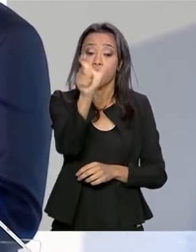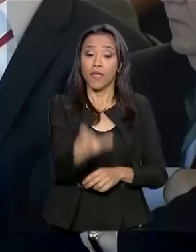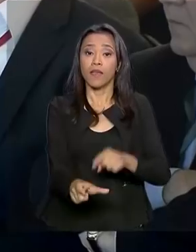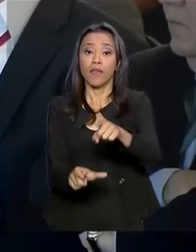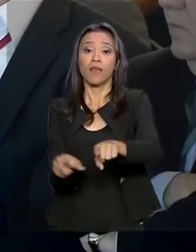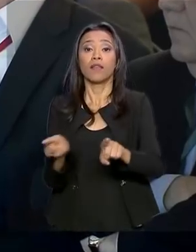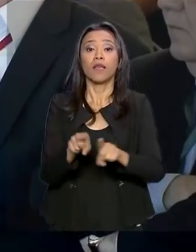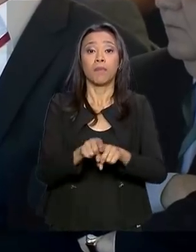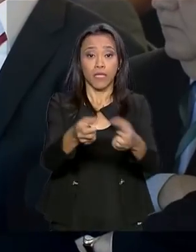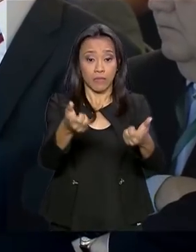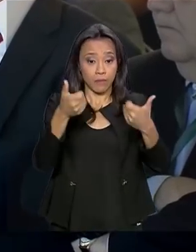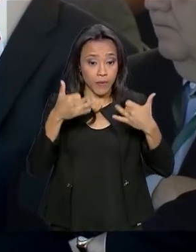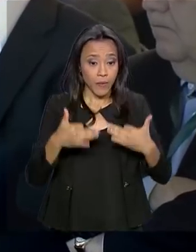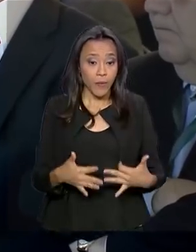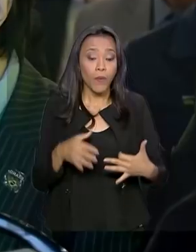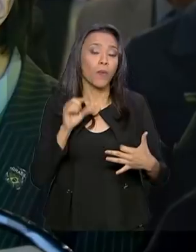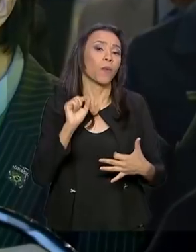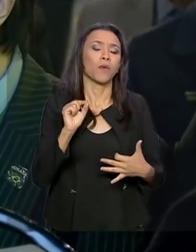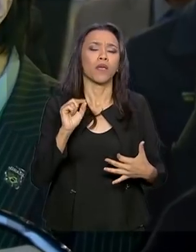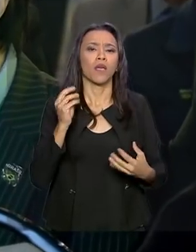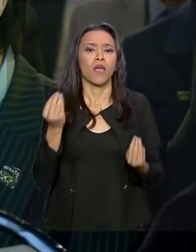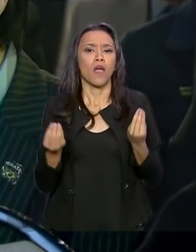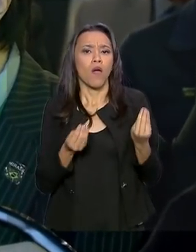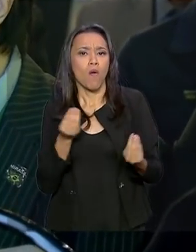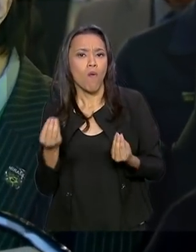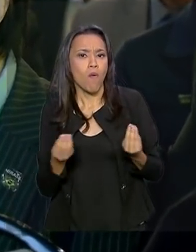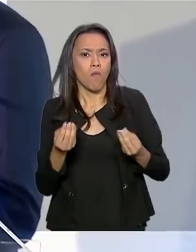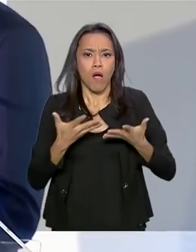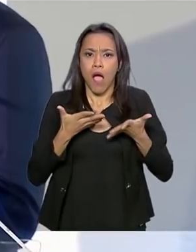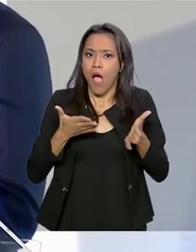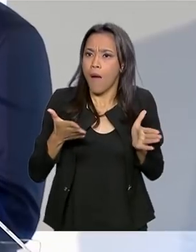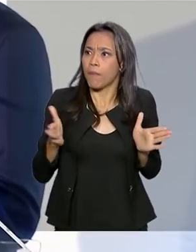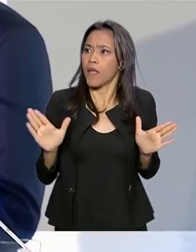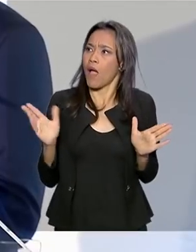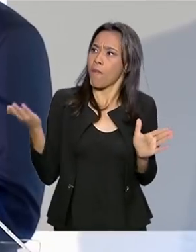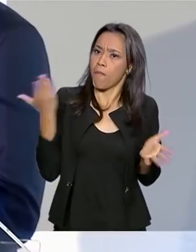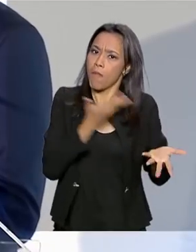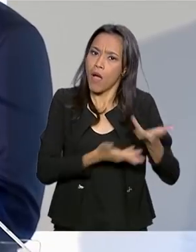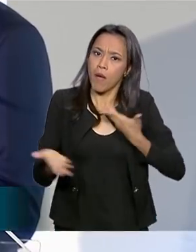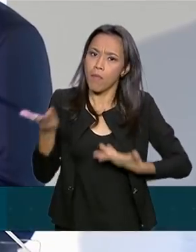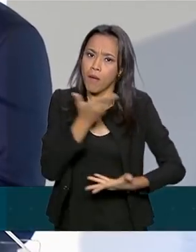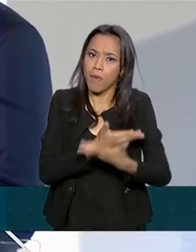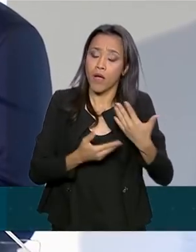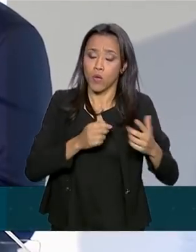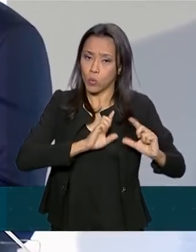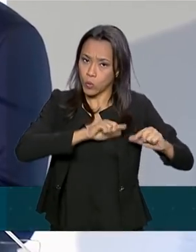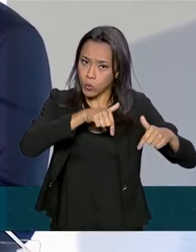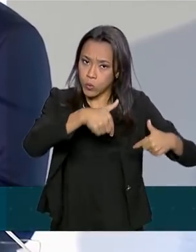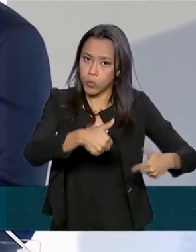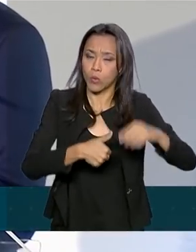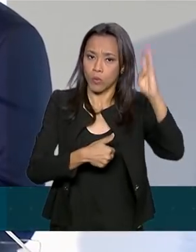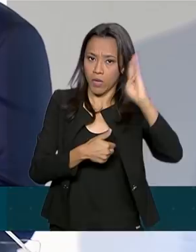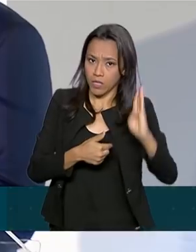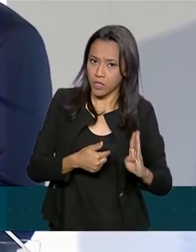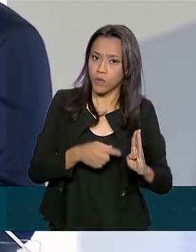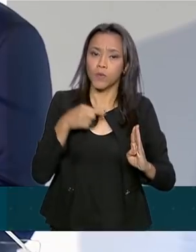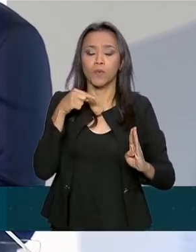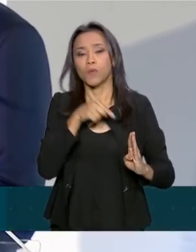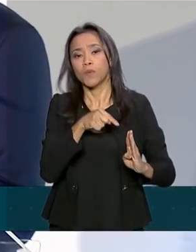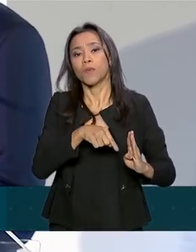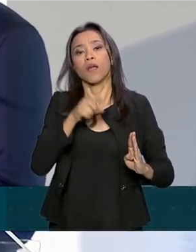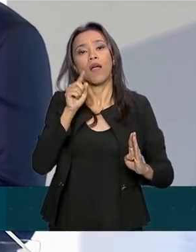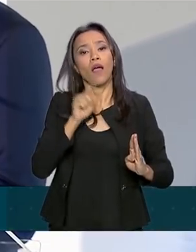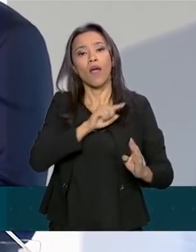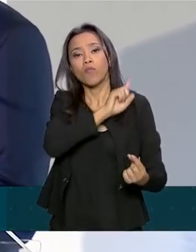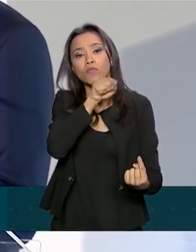também o potencial para ampliação dos dois mercados. O engajamento bilateral do Brasil está orientado pelos